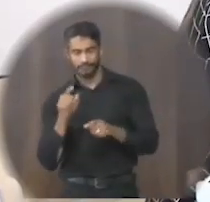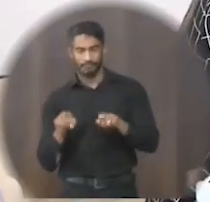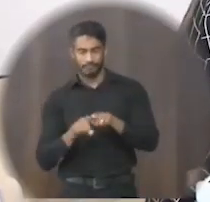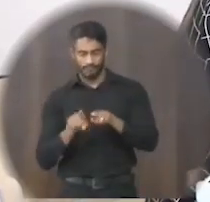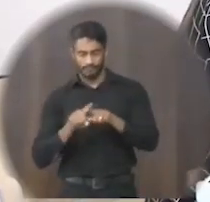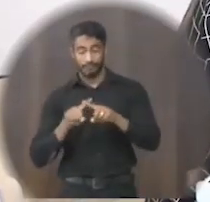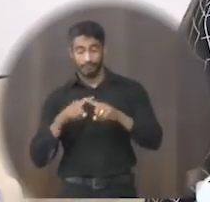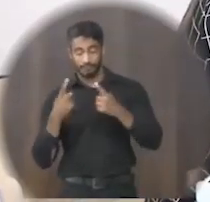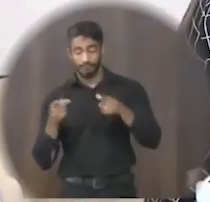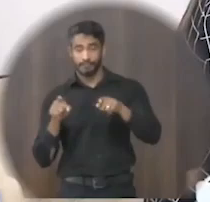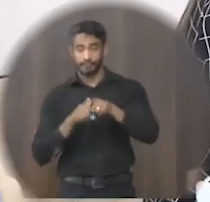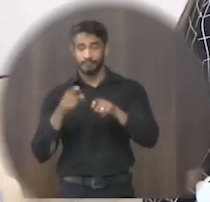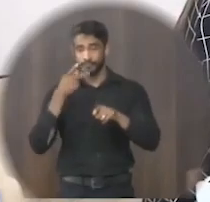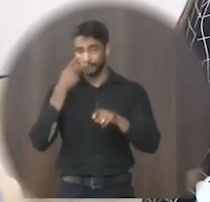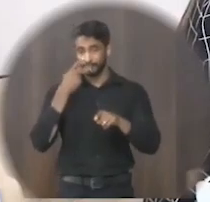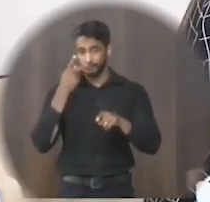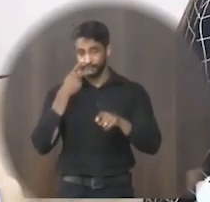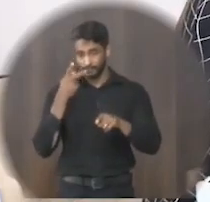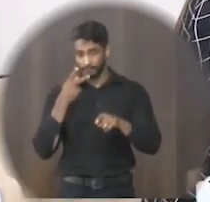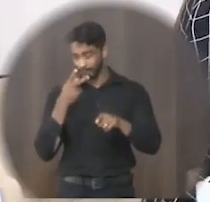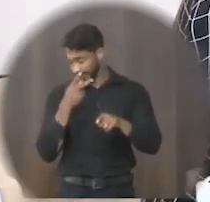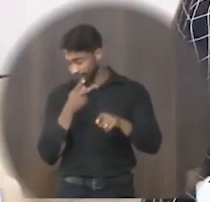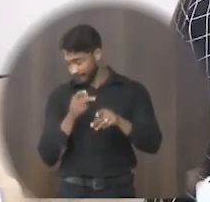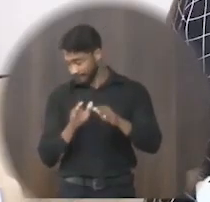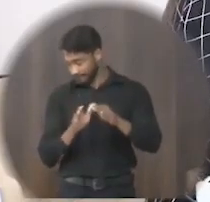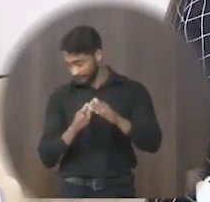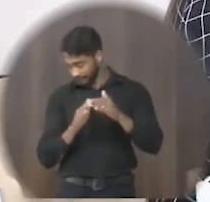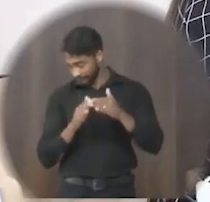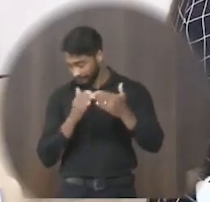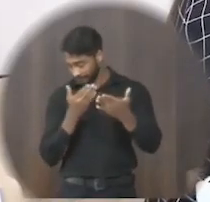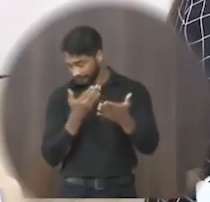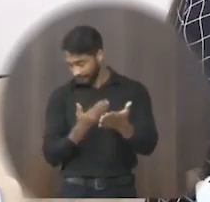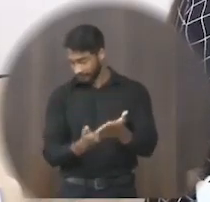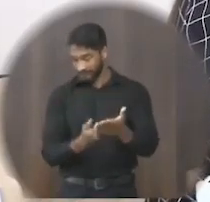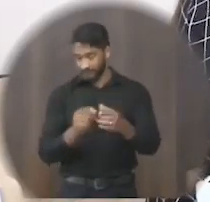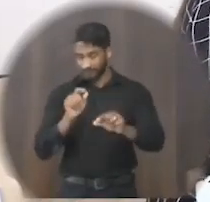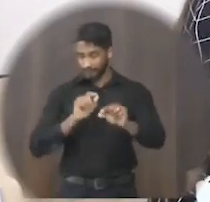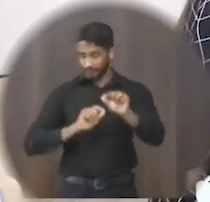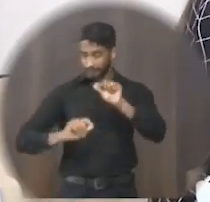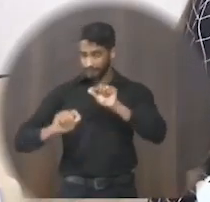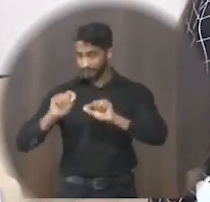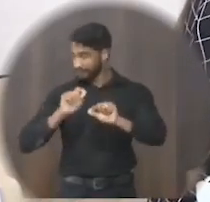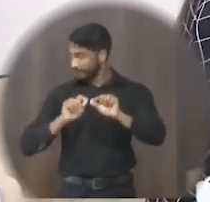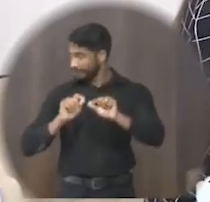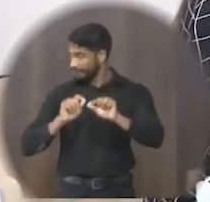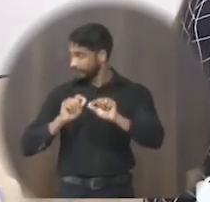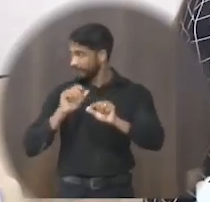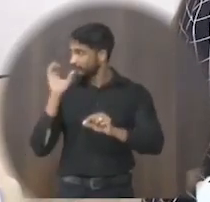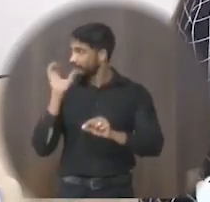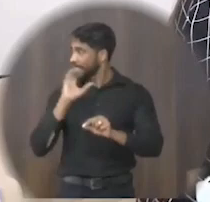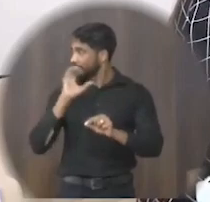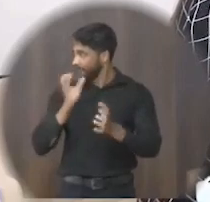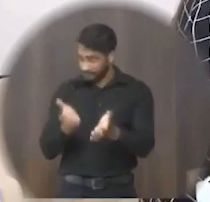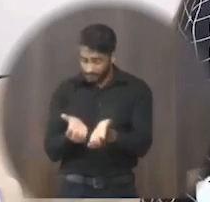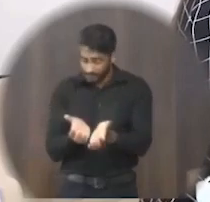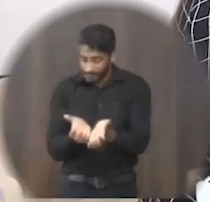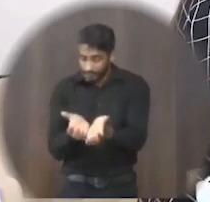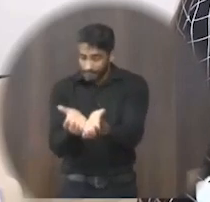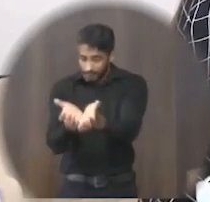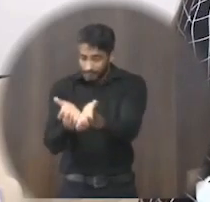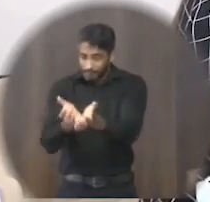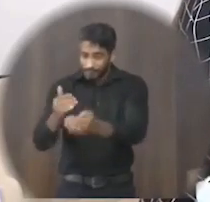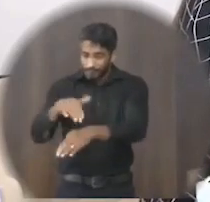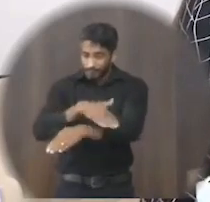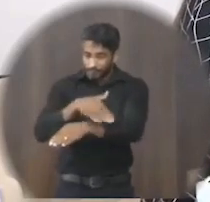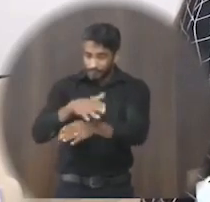mas eu quero falar sobre essa indicação de necessidade para viabilizar com urgência o patrulhamento cascalhamento